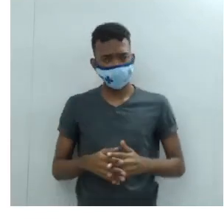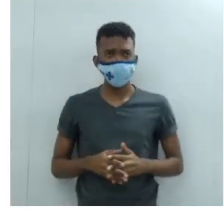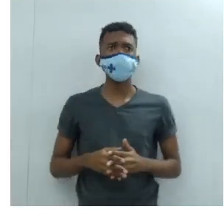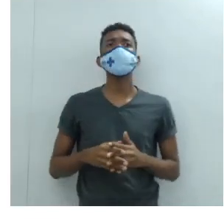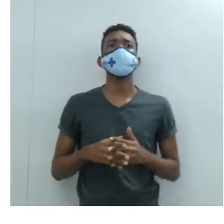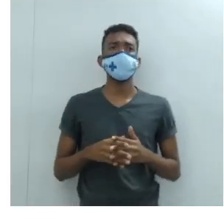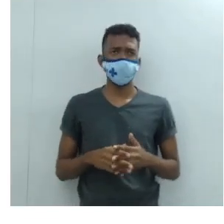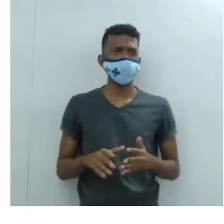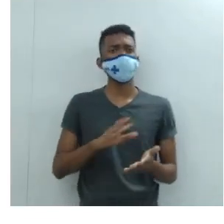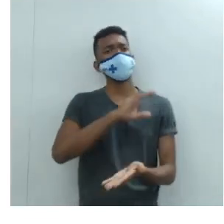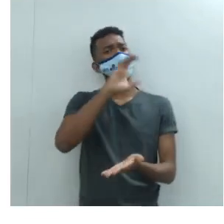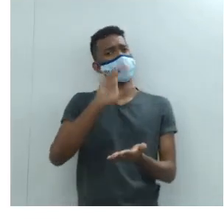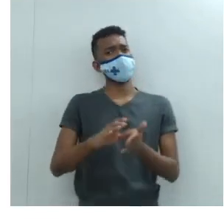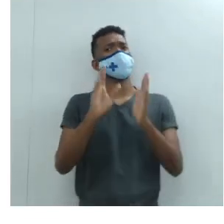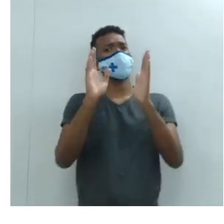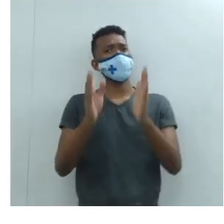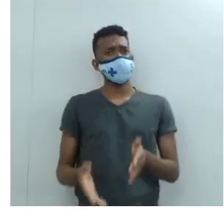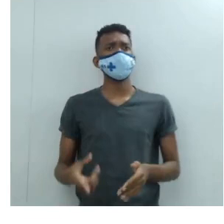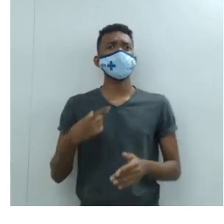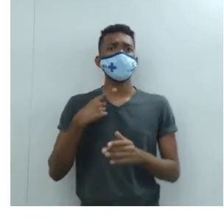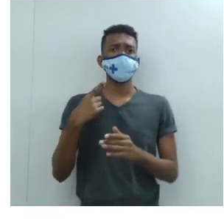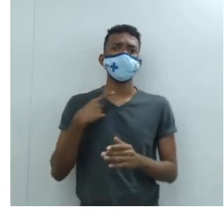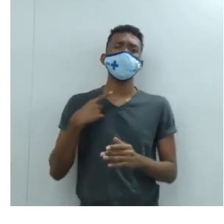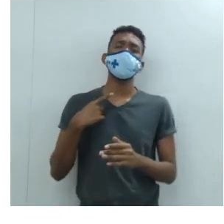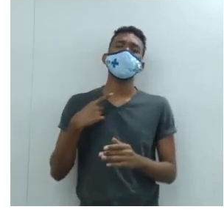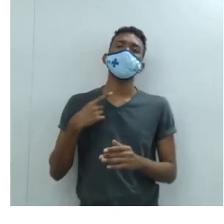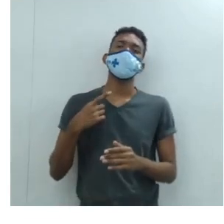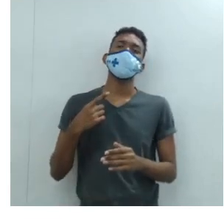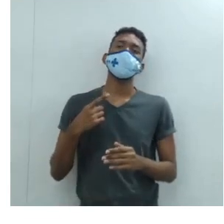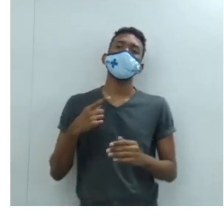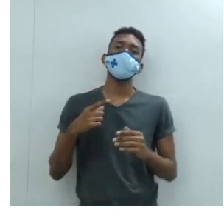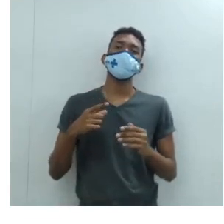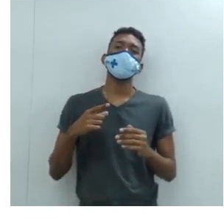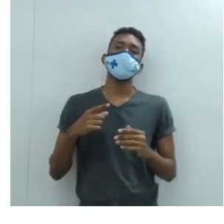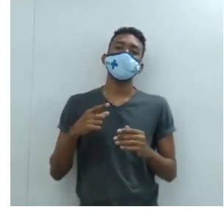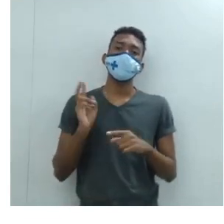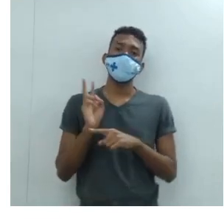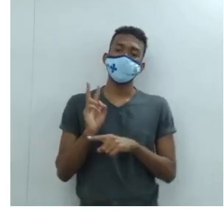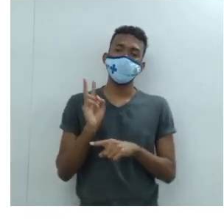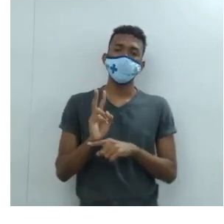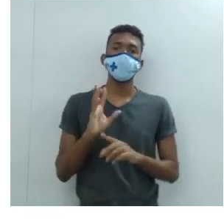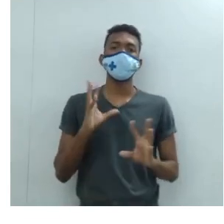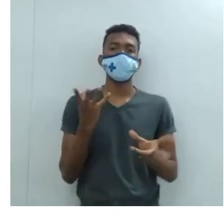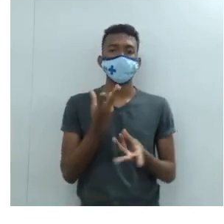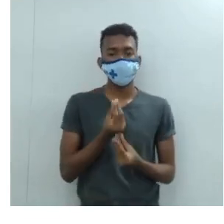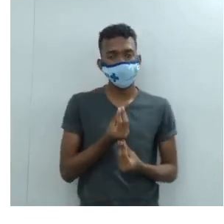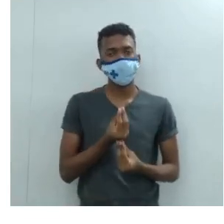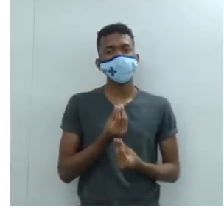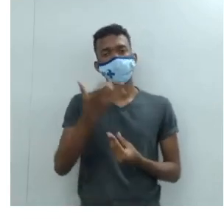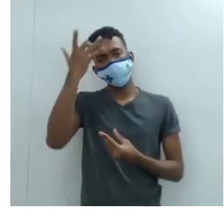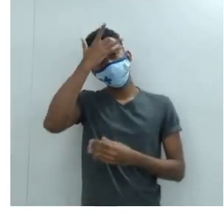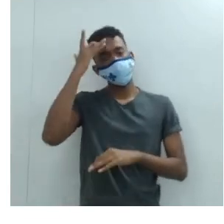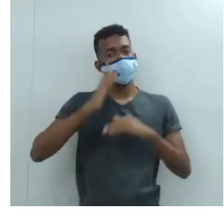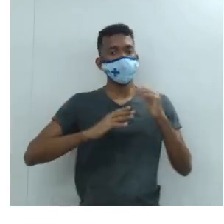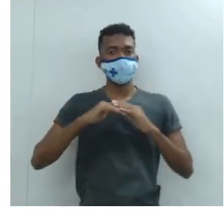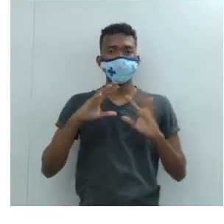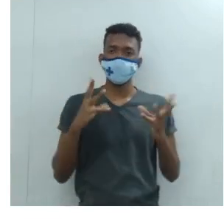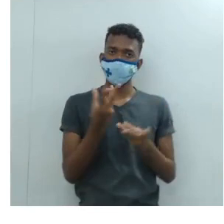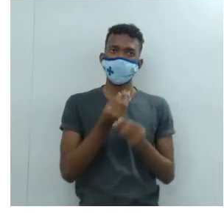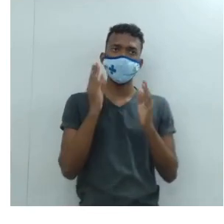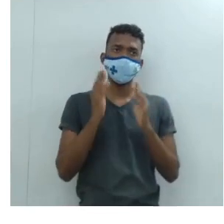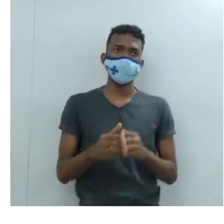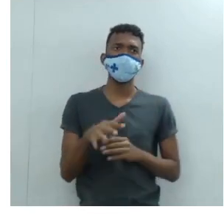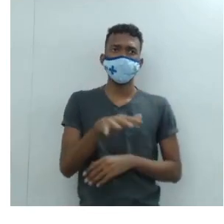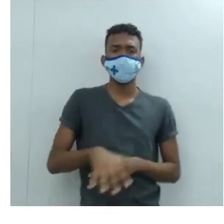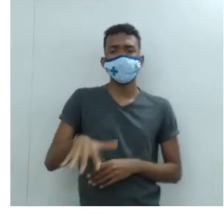financiavam e protegia as artes dos artistas. Então alguém quer saber o que é que Entre as